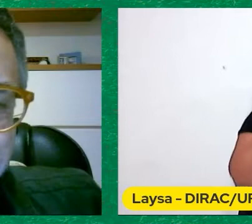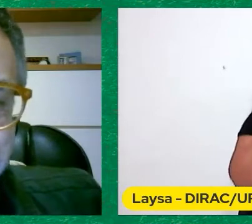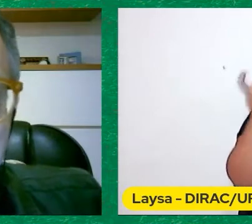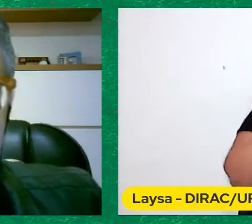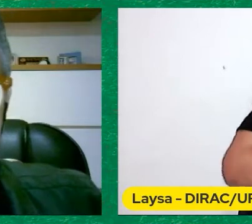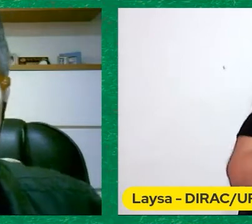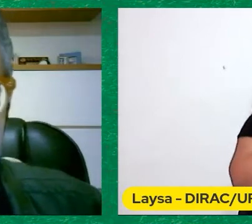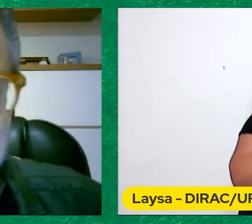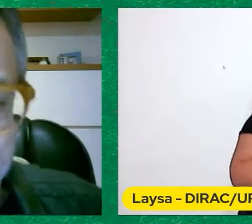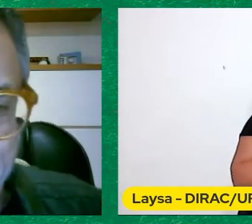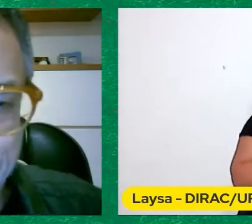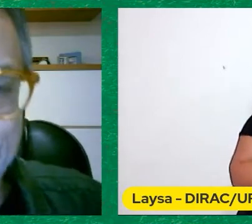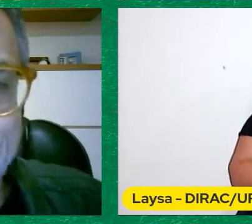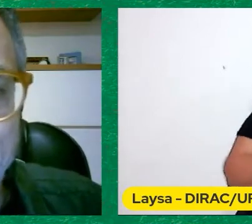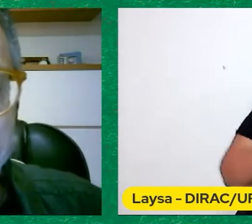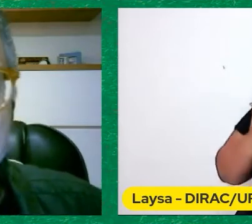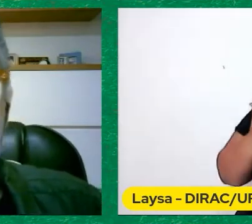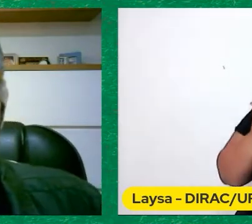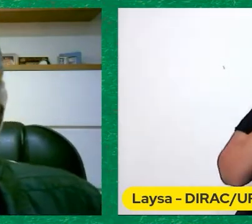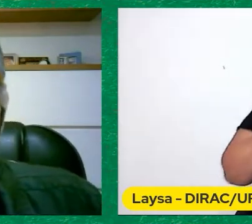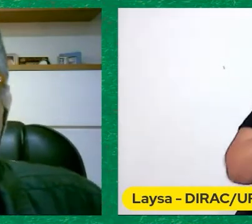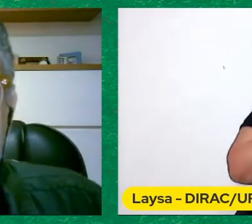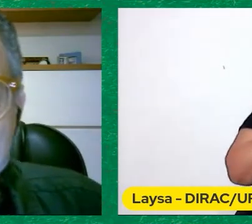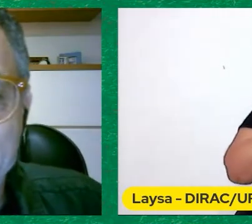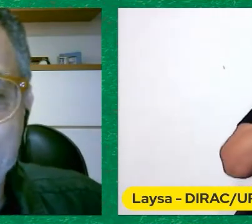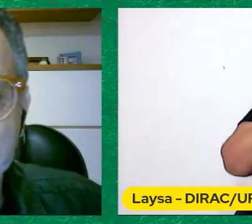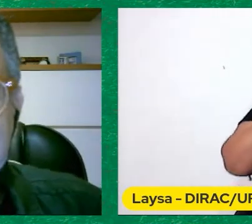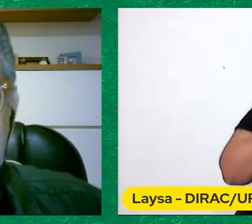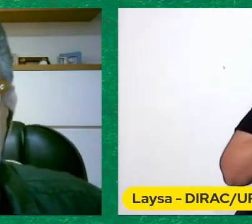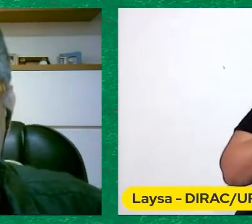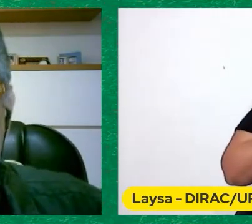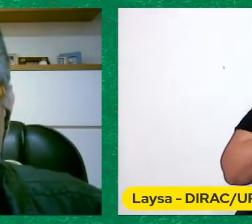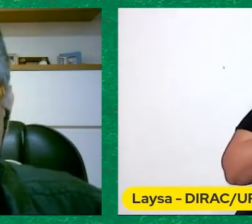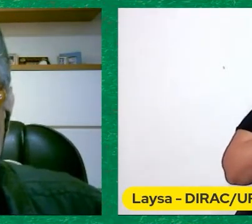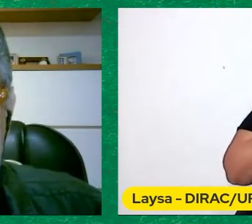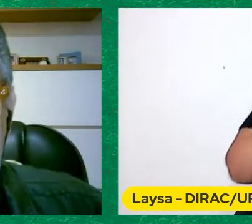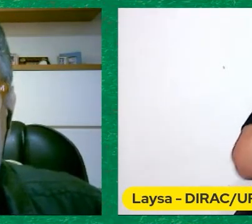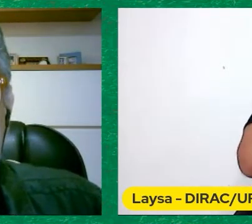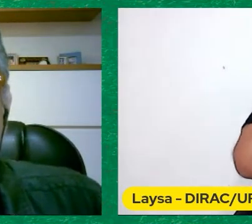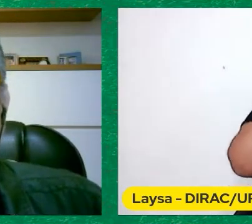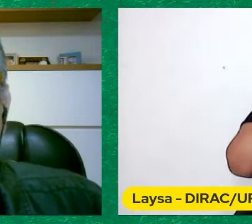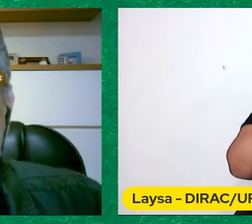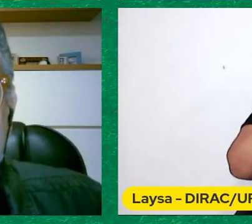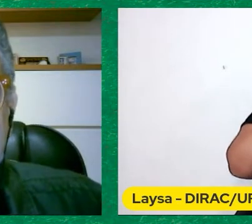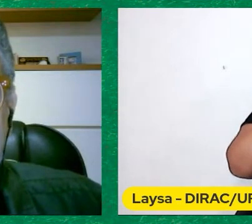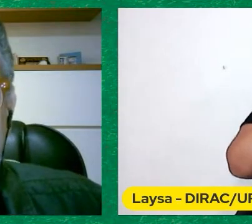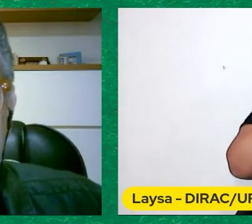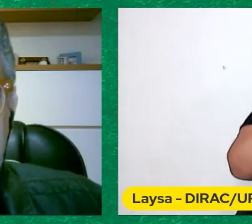Maravilha, Antônio Obrigado pelo convite Para estar aqui com a Marília Minha querida Marília